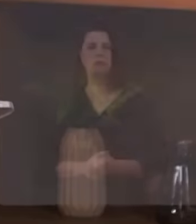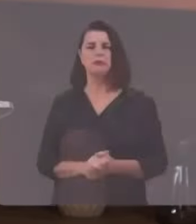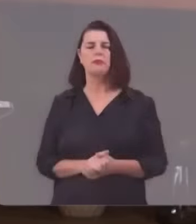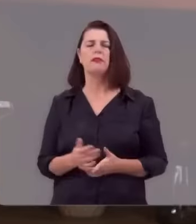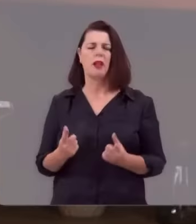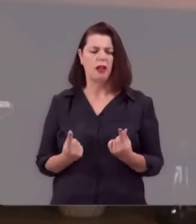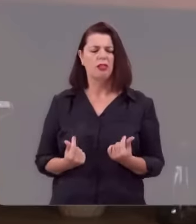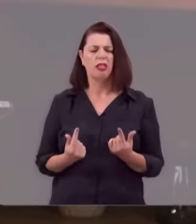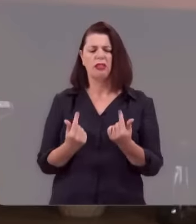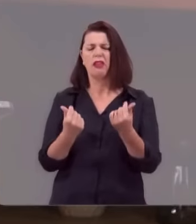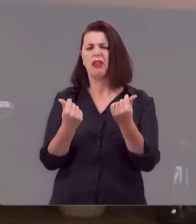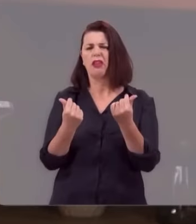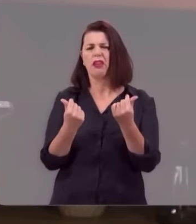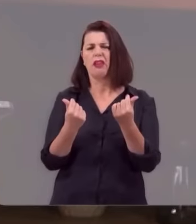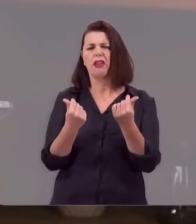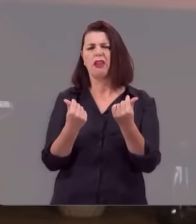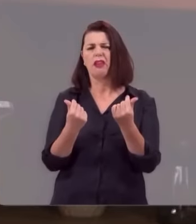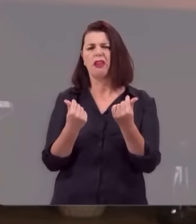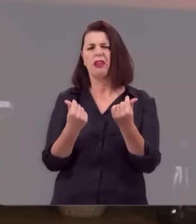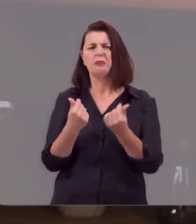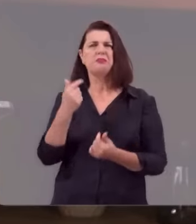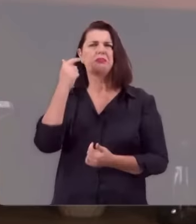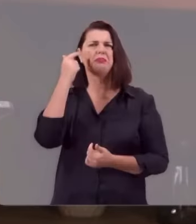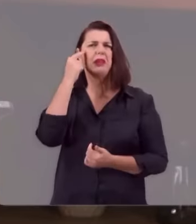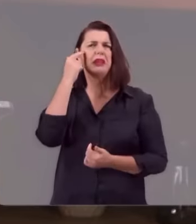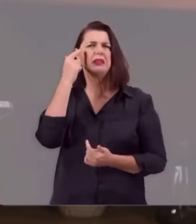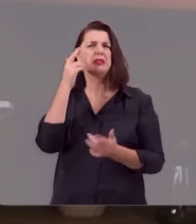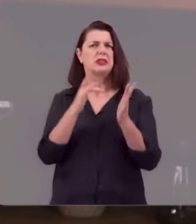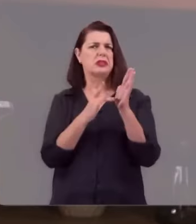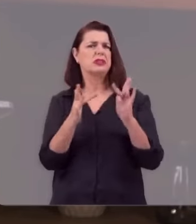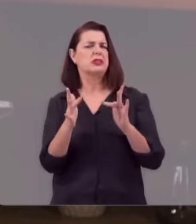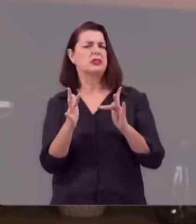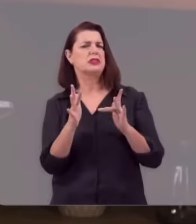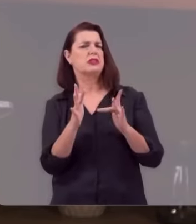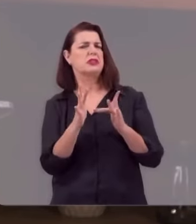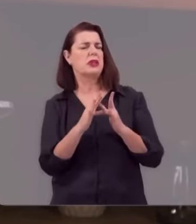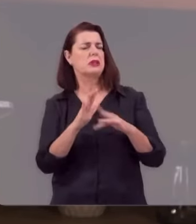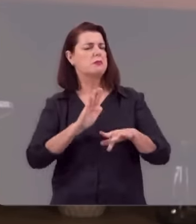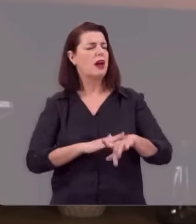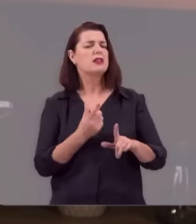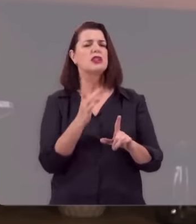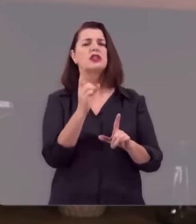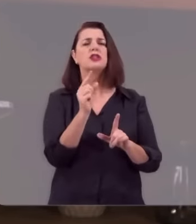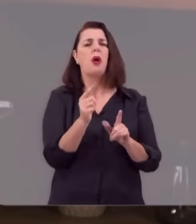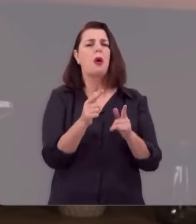O dinheiro é considerado por Jesus mais do que uma moeda,